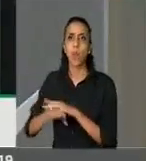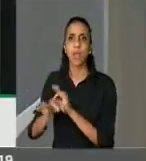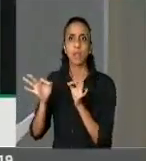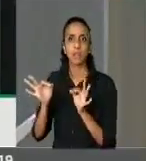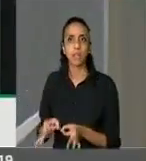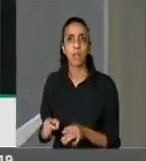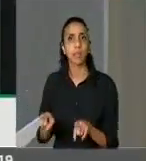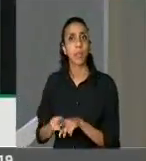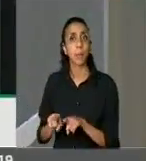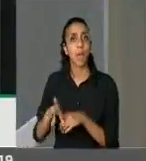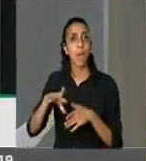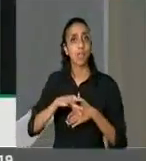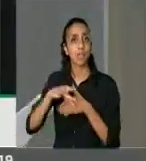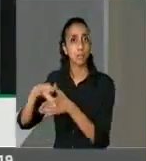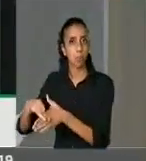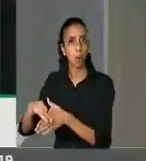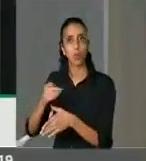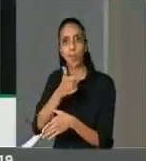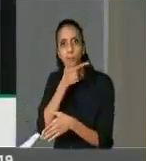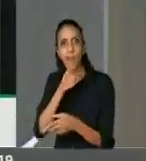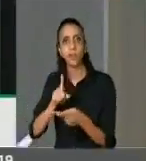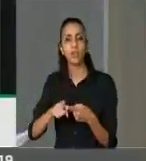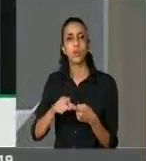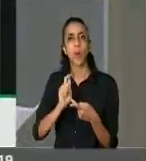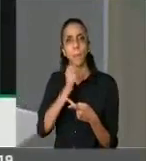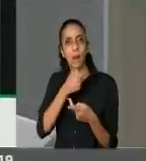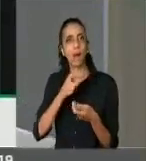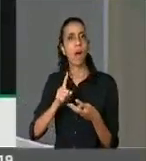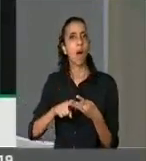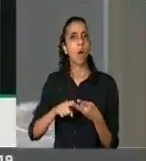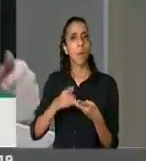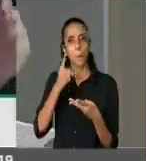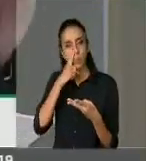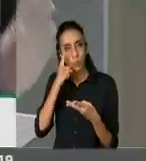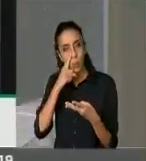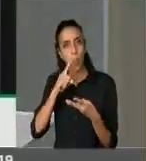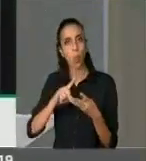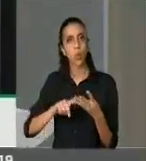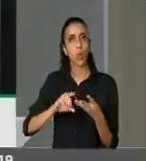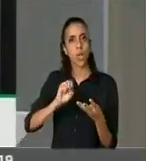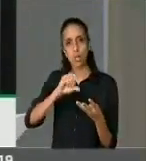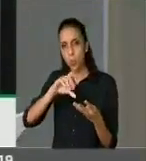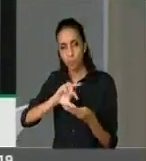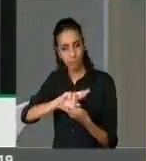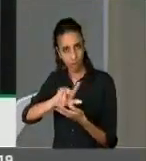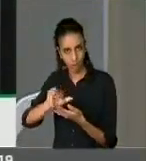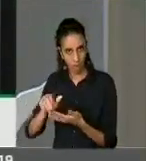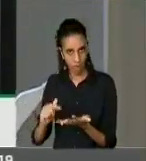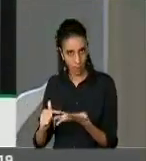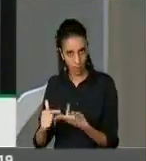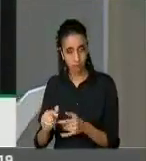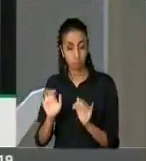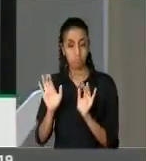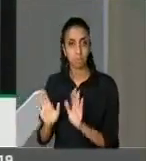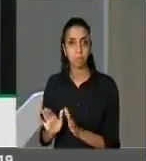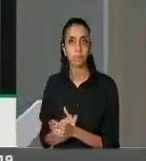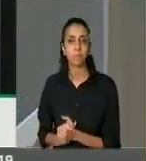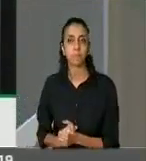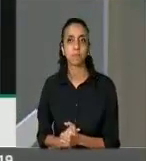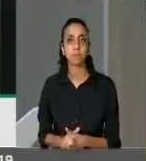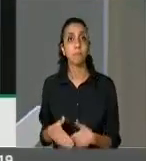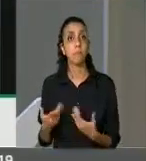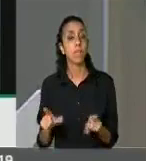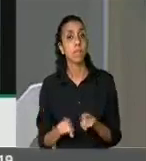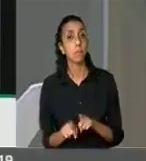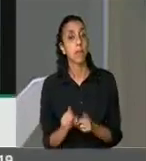armazenamento, transporte do queijo, de biscoitos, bolachas embutidos, sucos e tudo mais. E nesse caminho, muitos